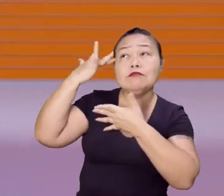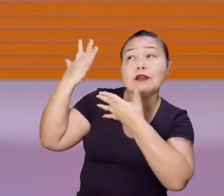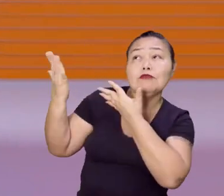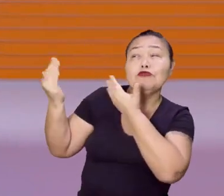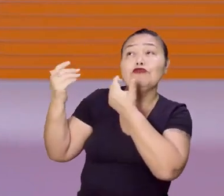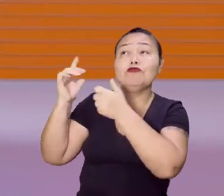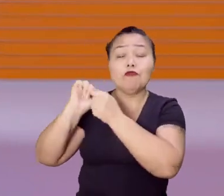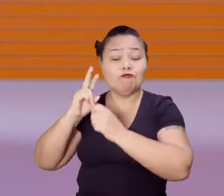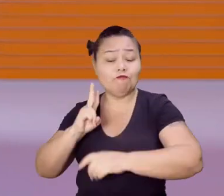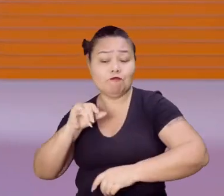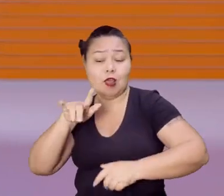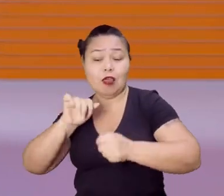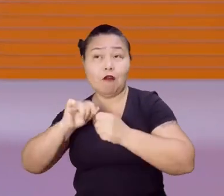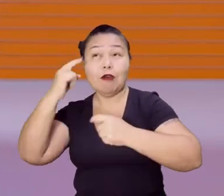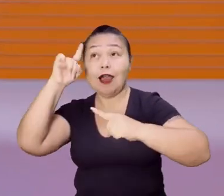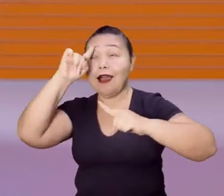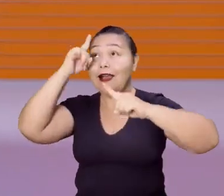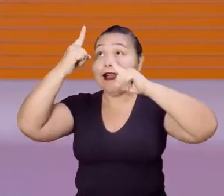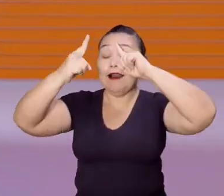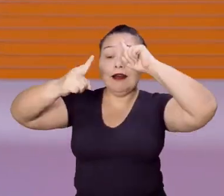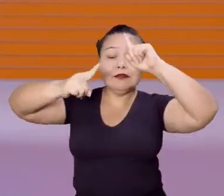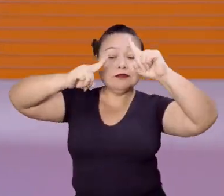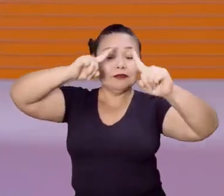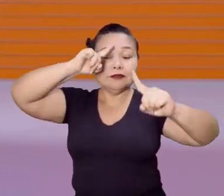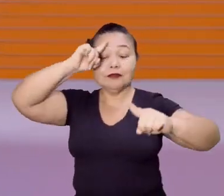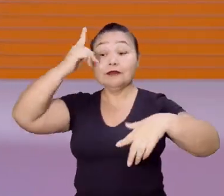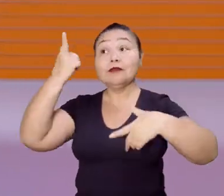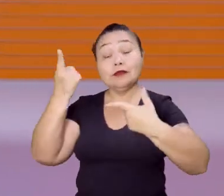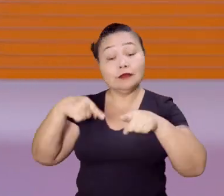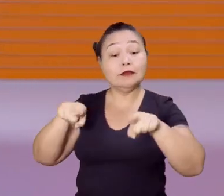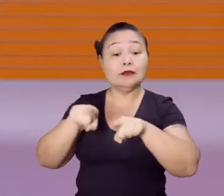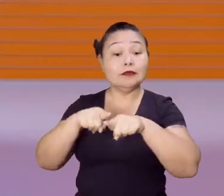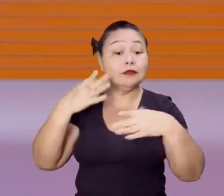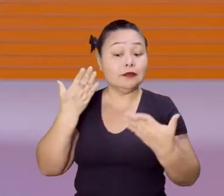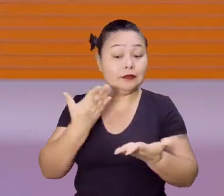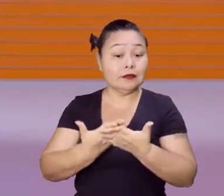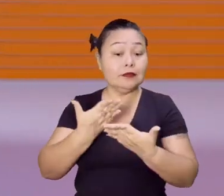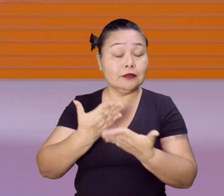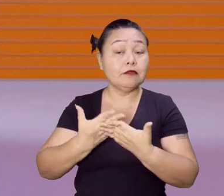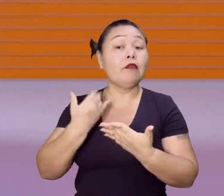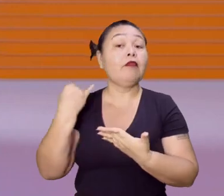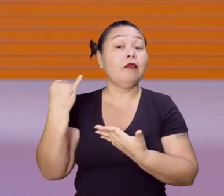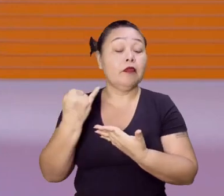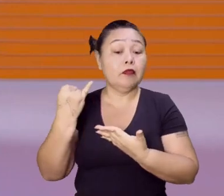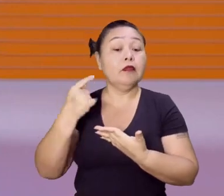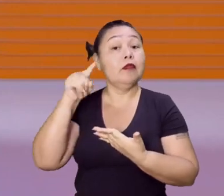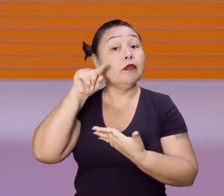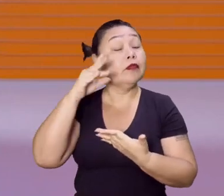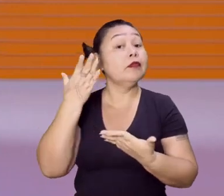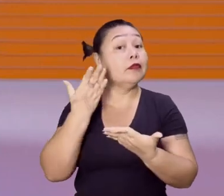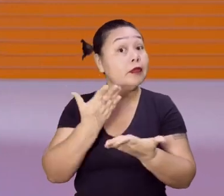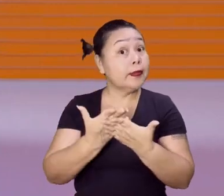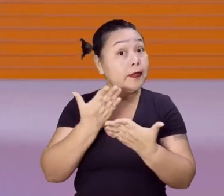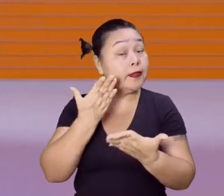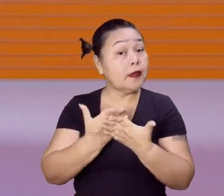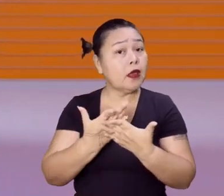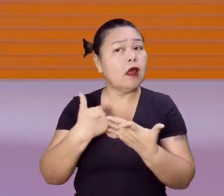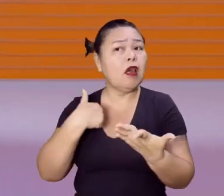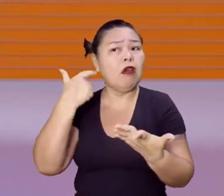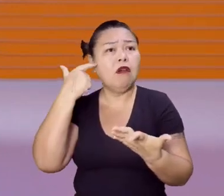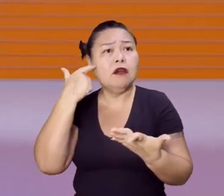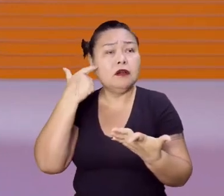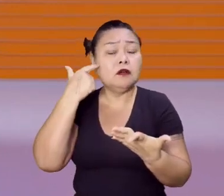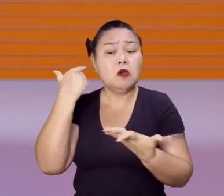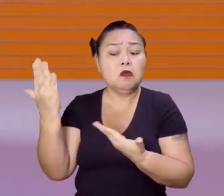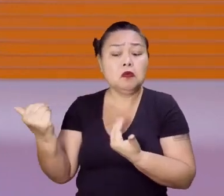jovens, com vigor, com ideias, que estudam, tá? Importante. Que estudam. Não adianta você